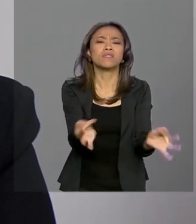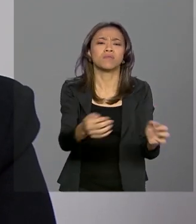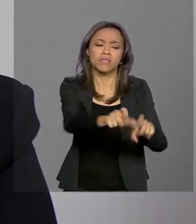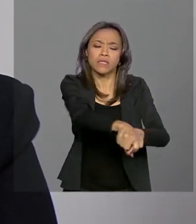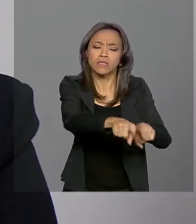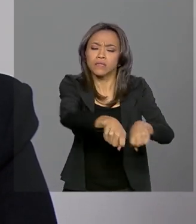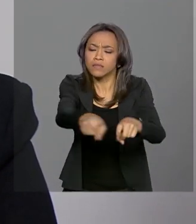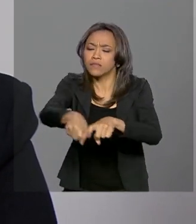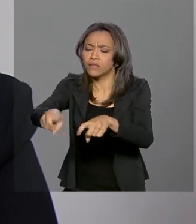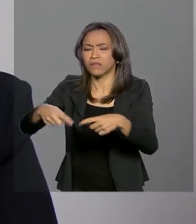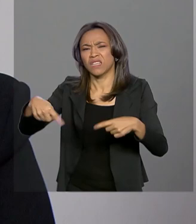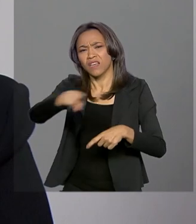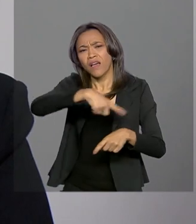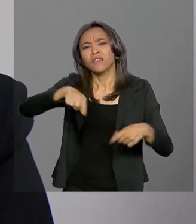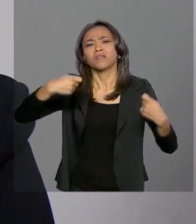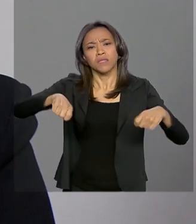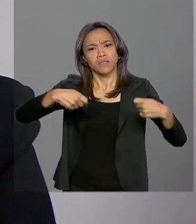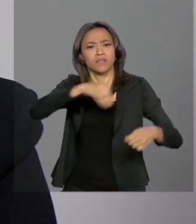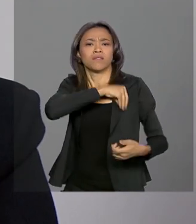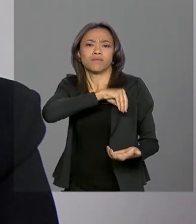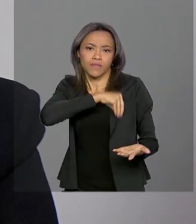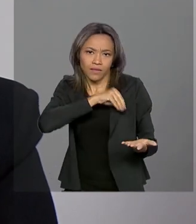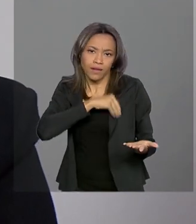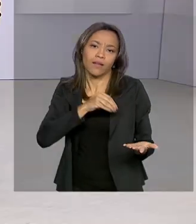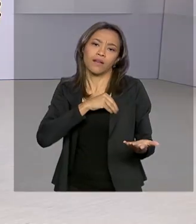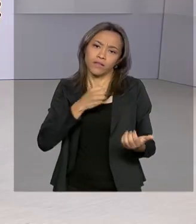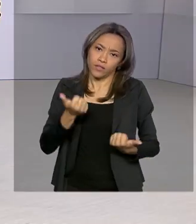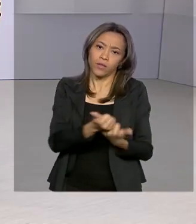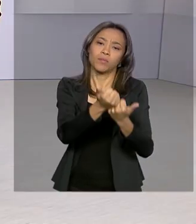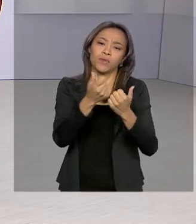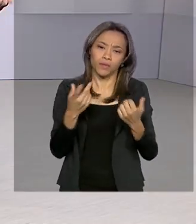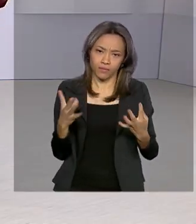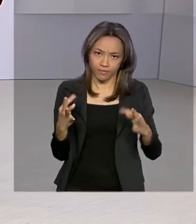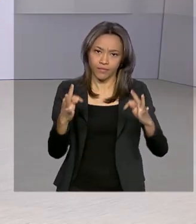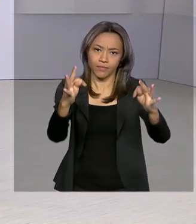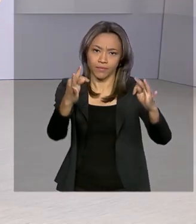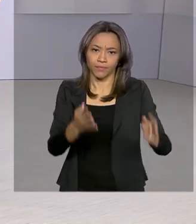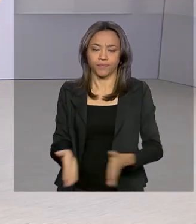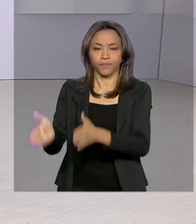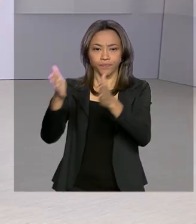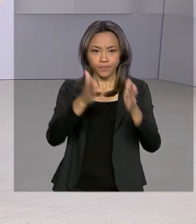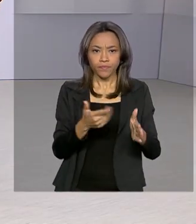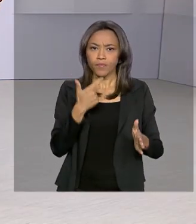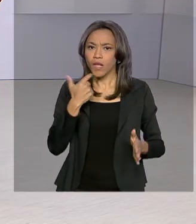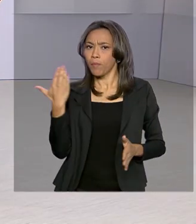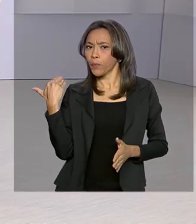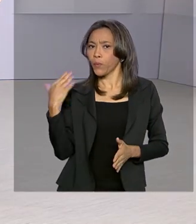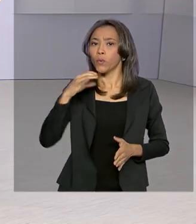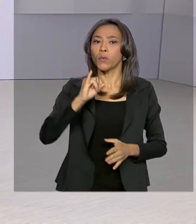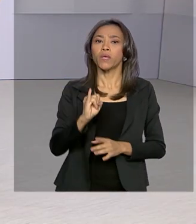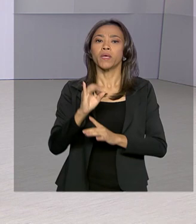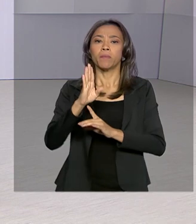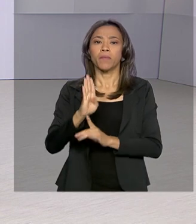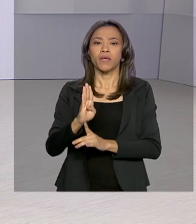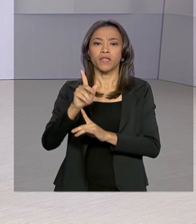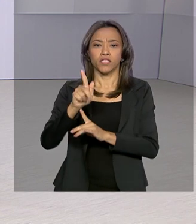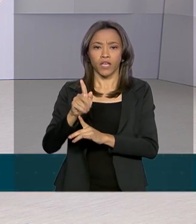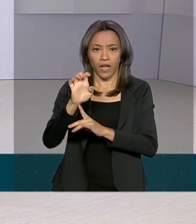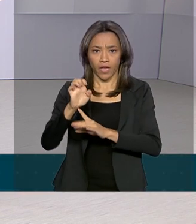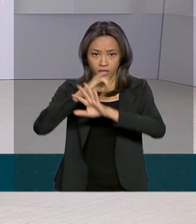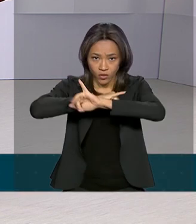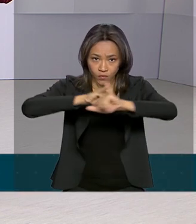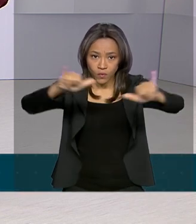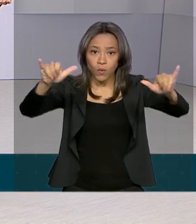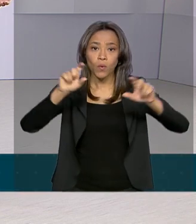precisam de renda e de assistência técnica. E o IBGE divulgou agora há pouco a previsão da safra de